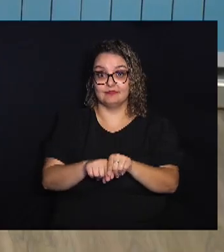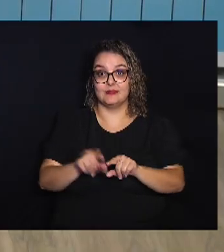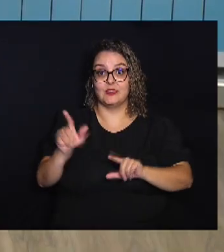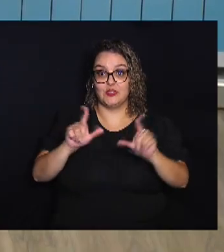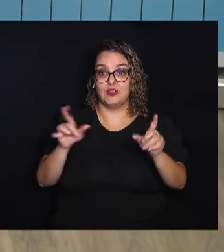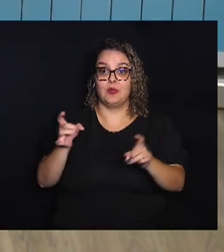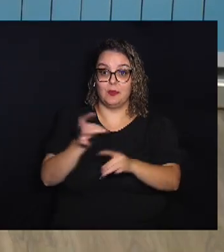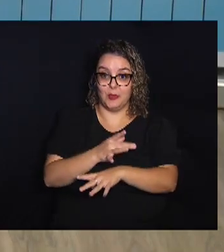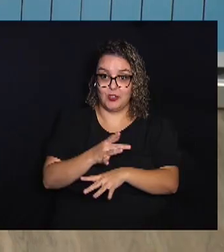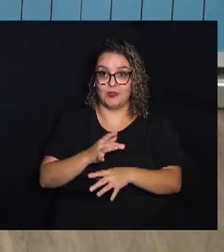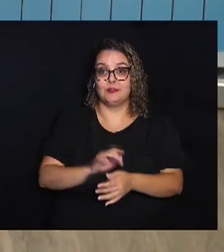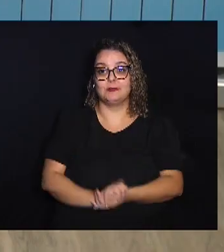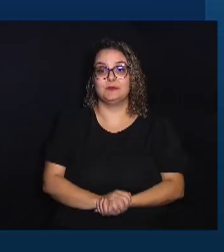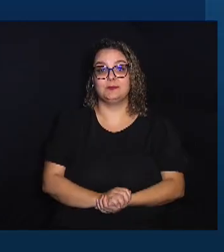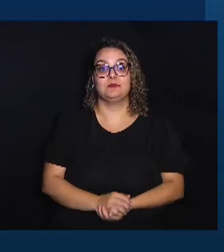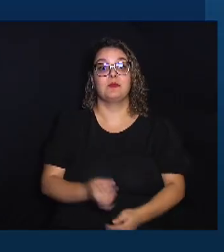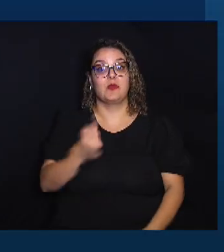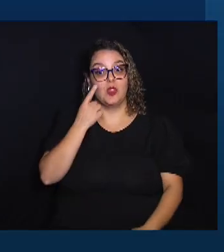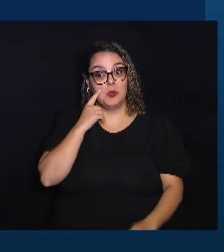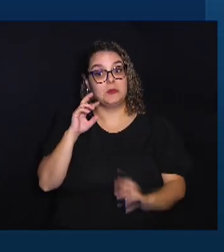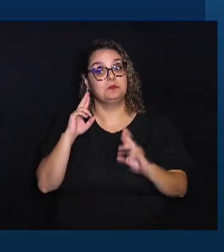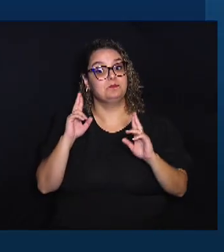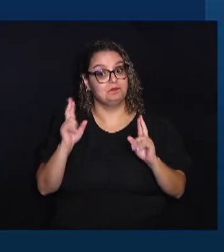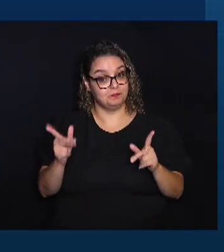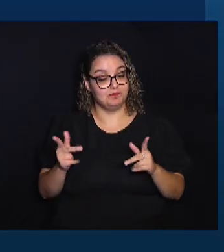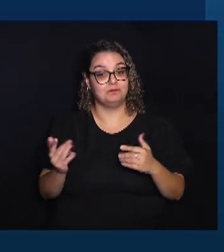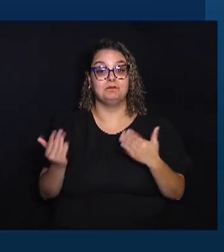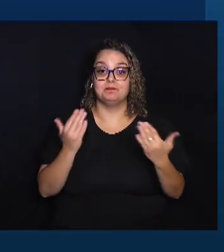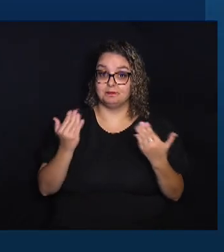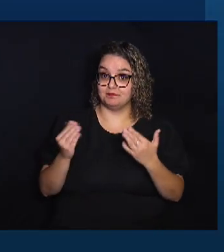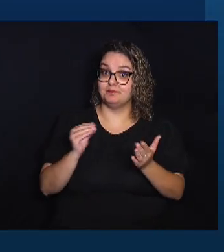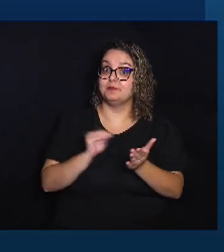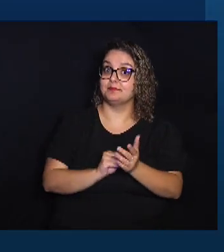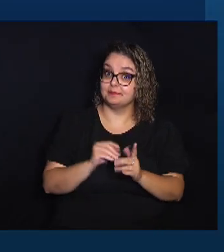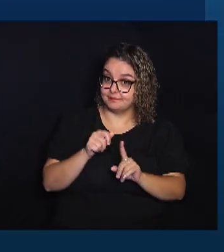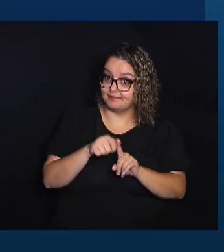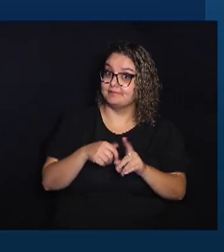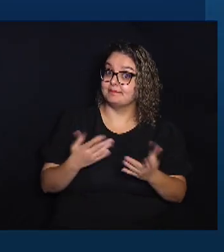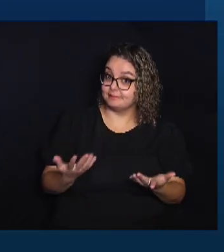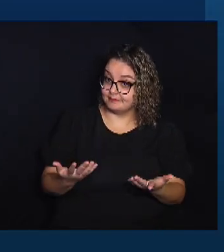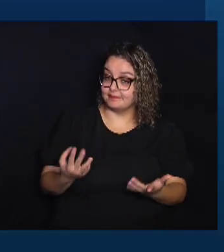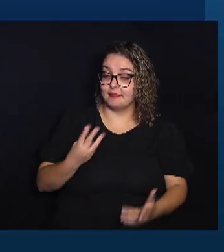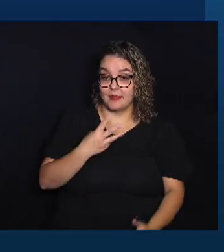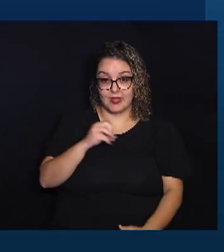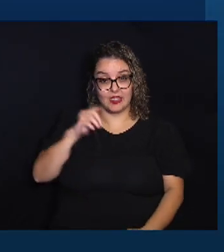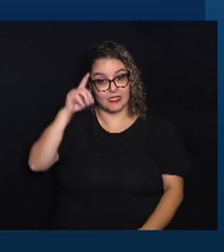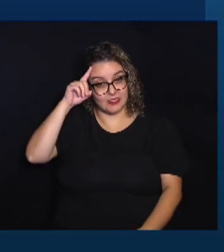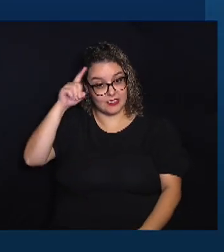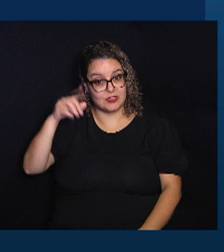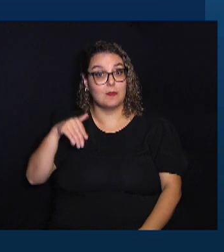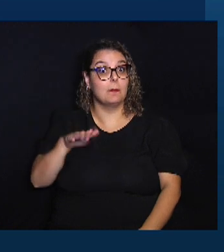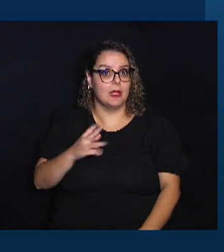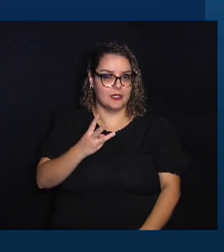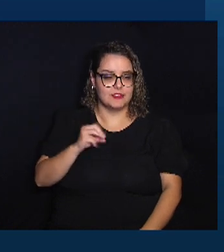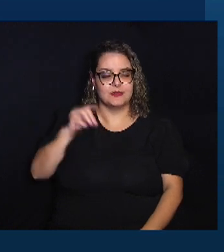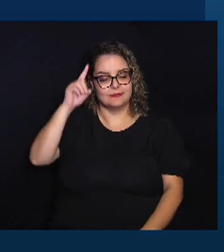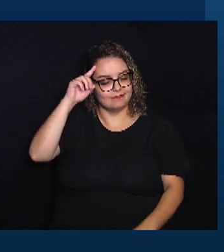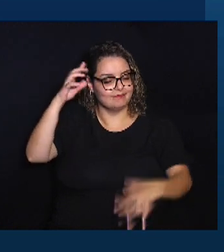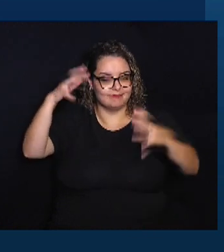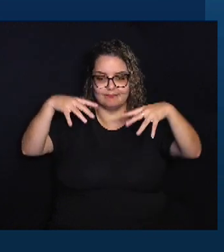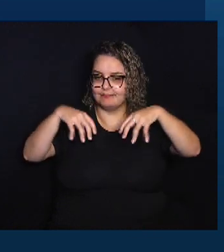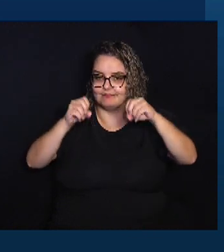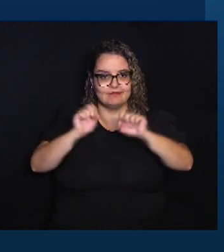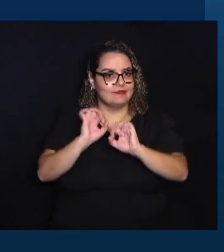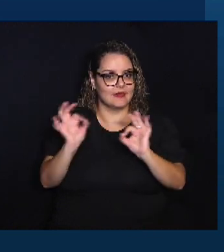estão Aqui na minha tela Olha a diferença Em relação ao último mês Porque 30 dias Mais de 30 dias Sem chover Na cidade de